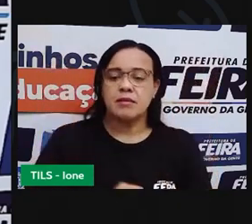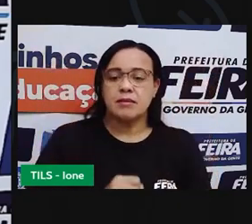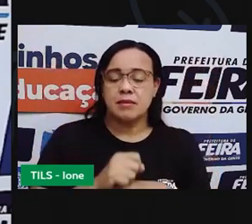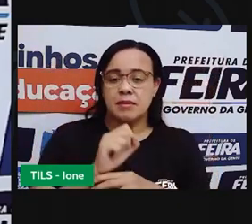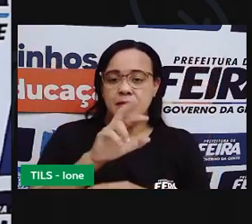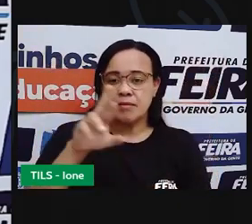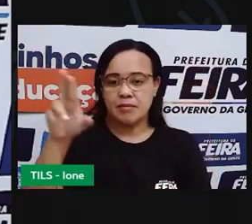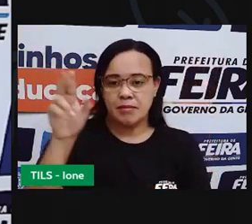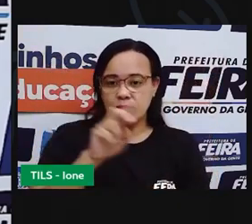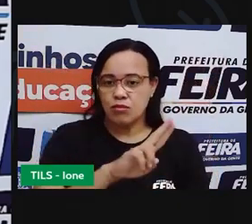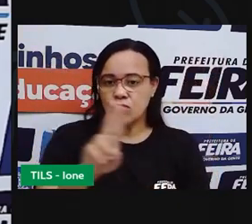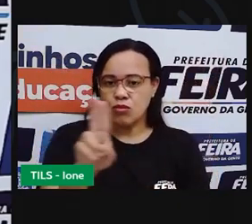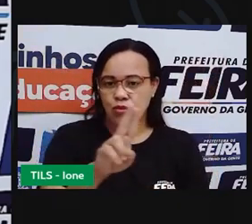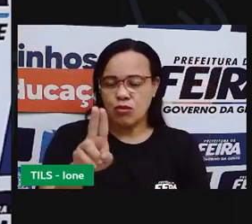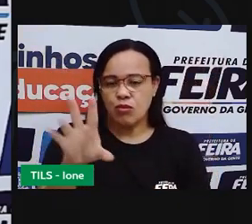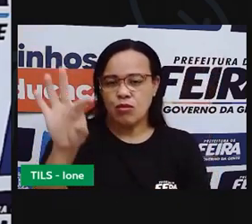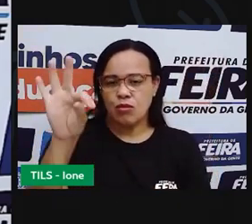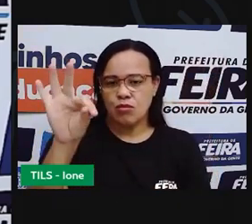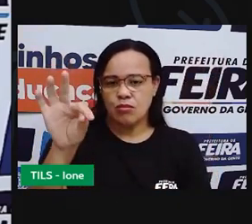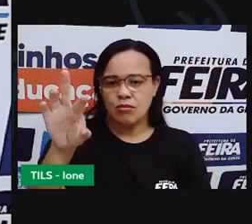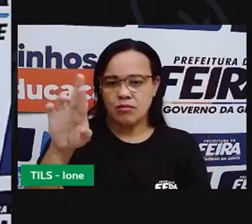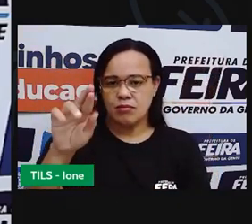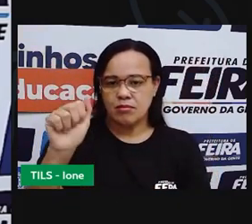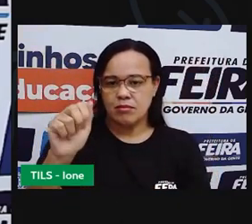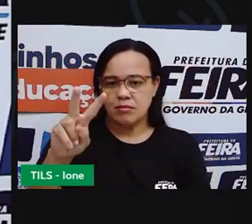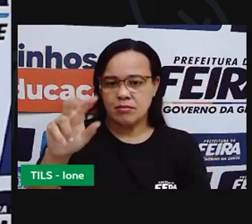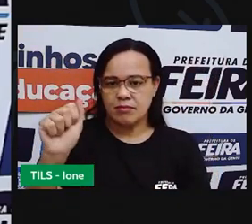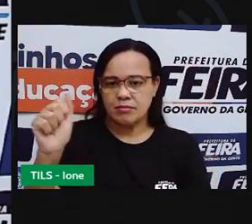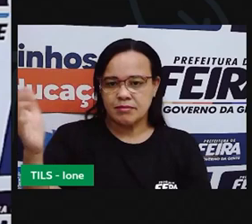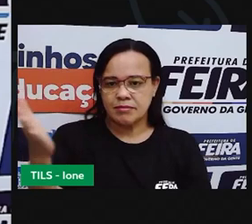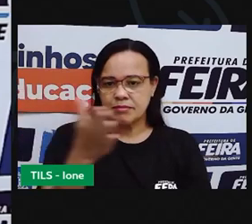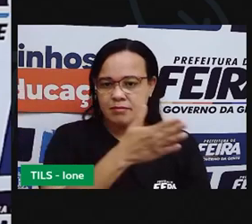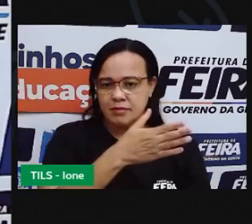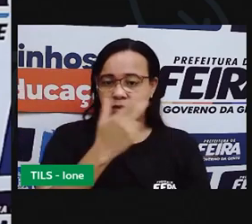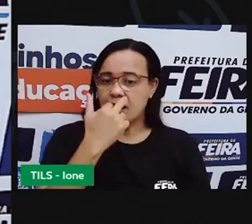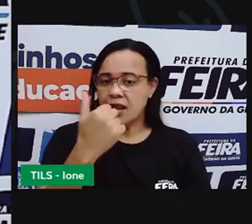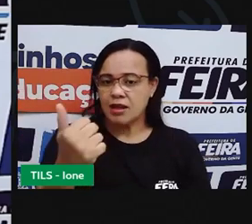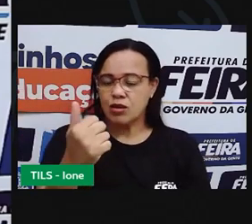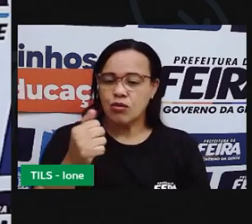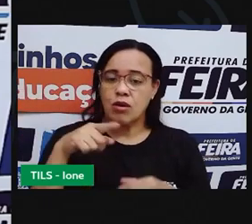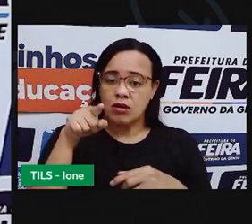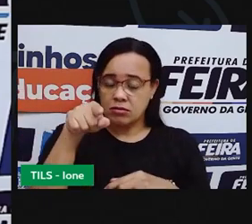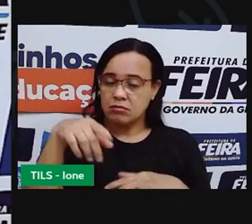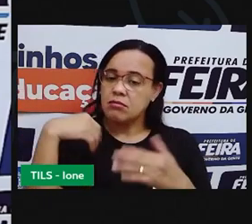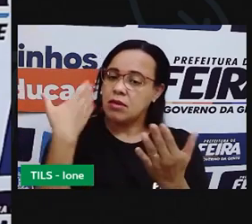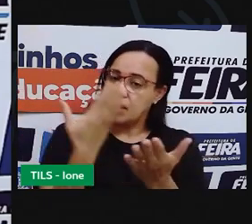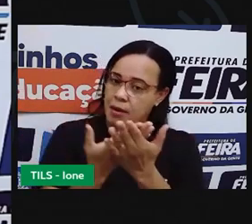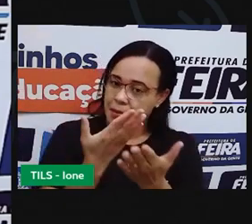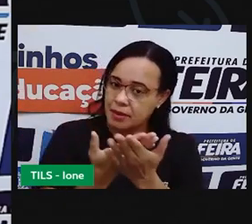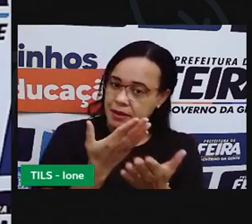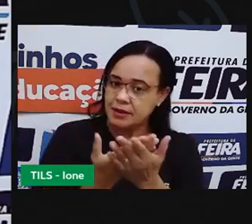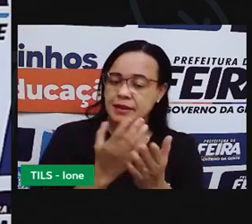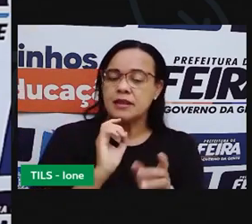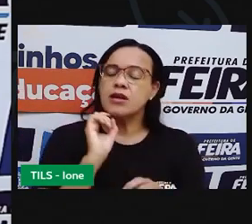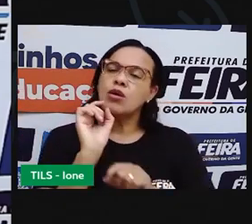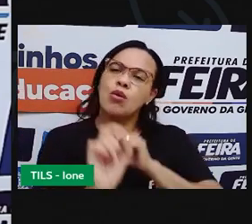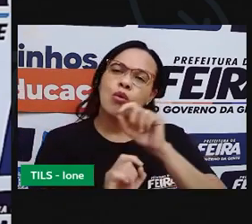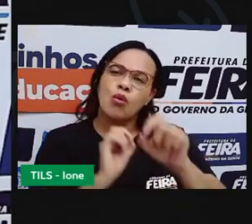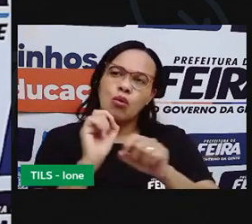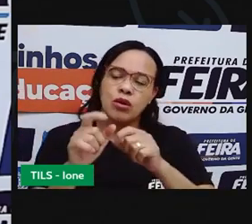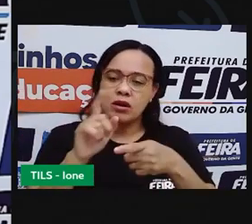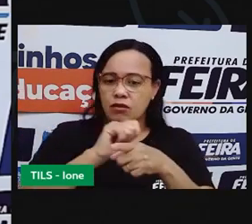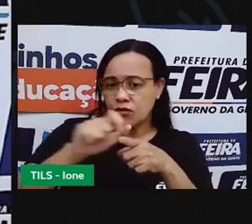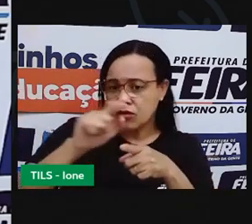-língua. Com essa aula, você vai aprender a reconhecer